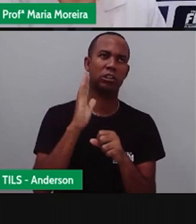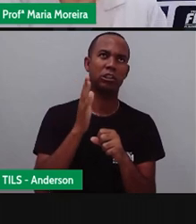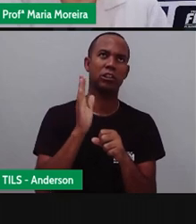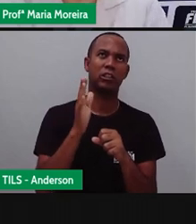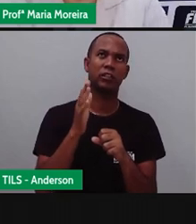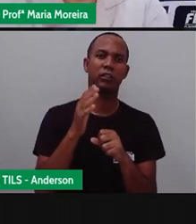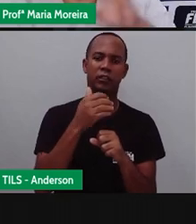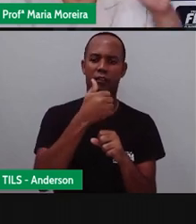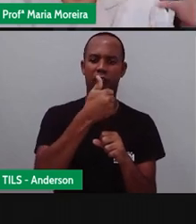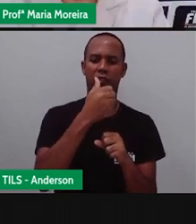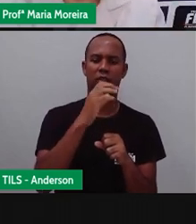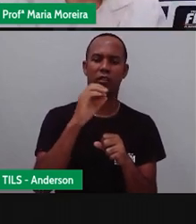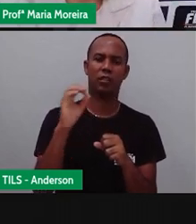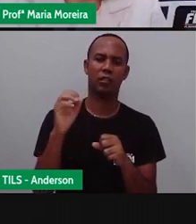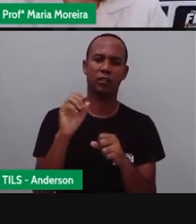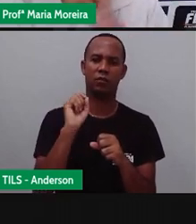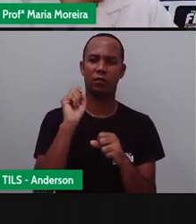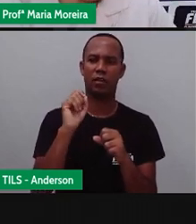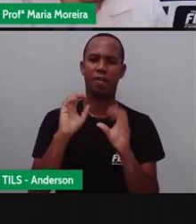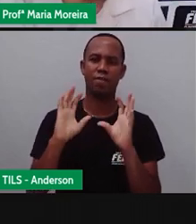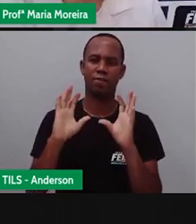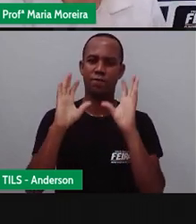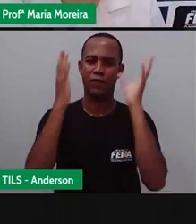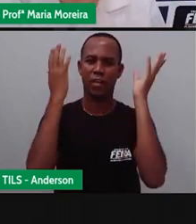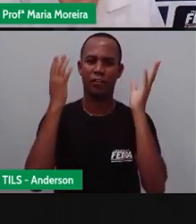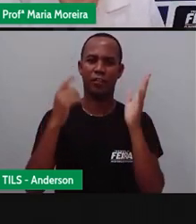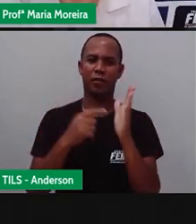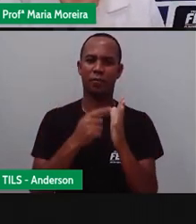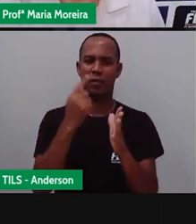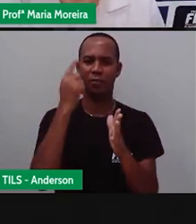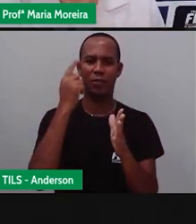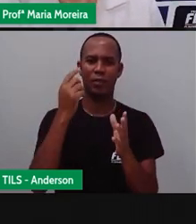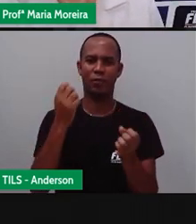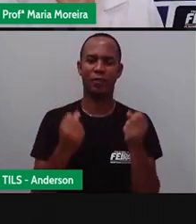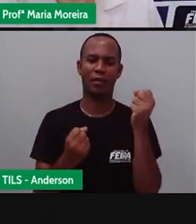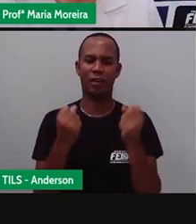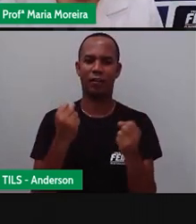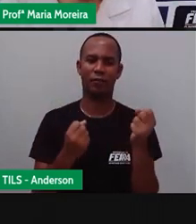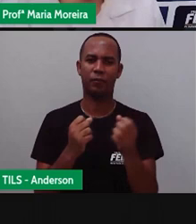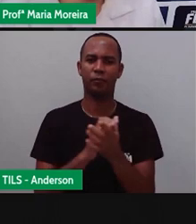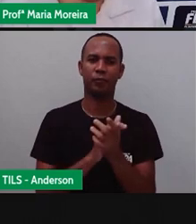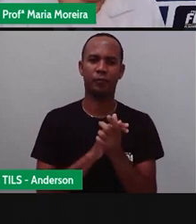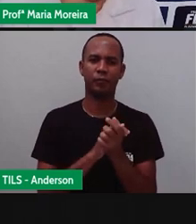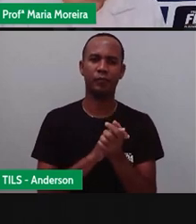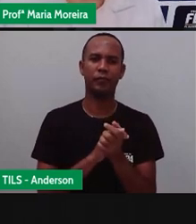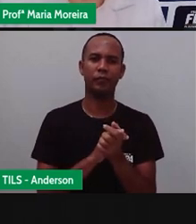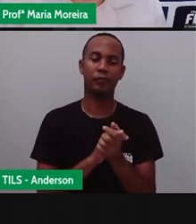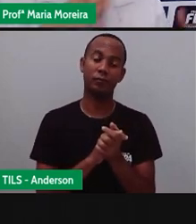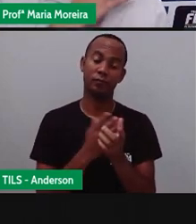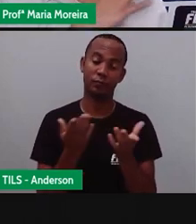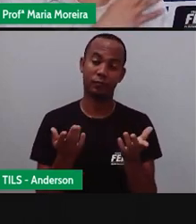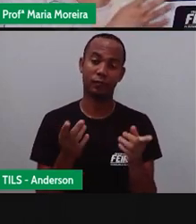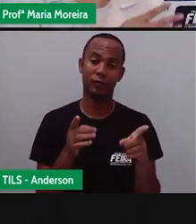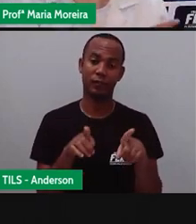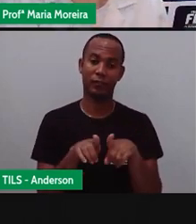engano, foi uma grande festa para poder receber esse primeiro automóvel. E aí, né? Obviamente, de 100